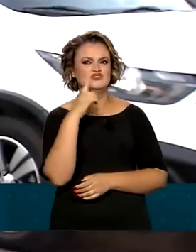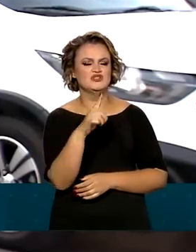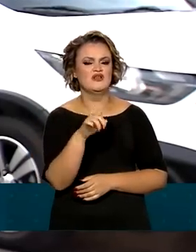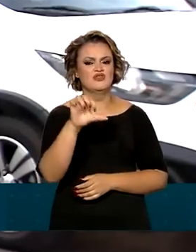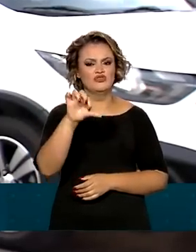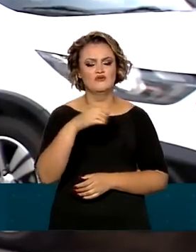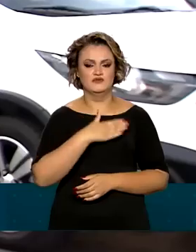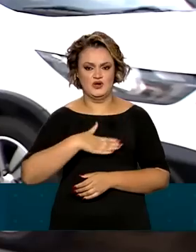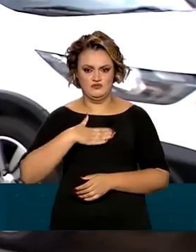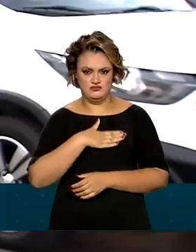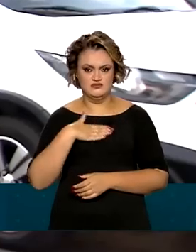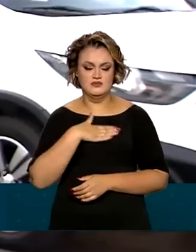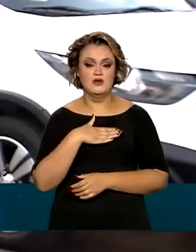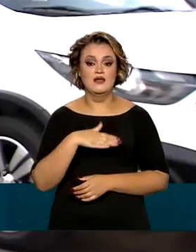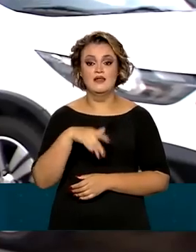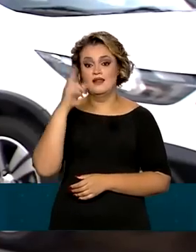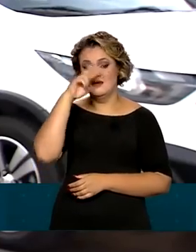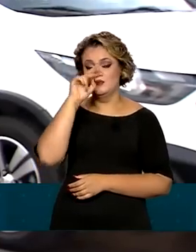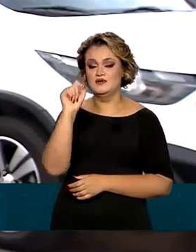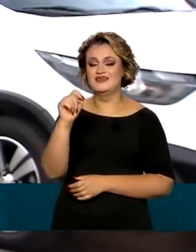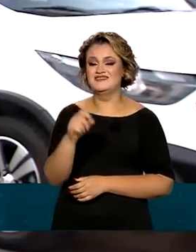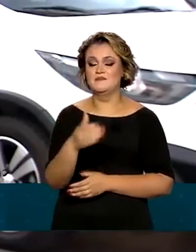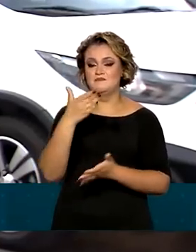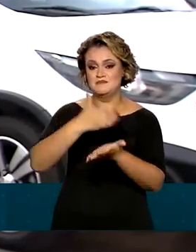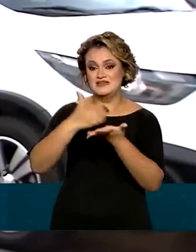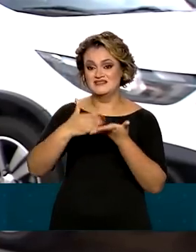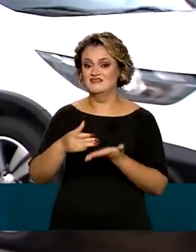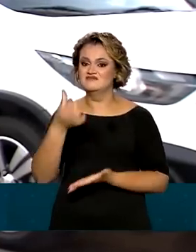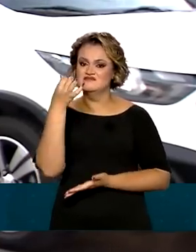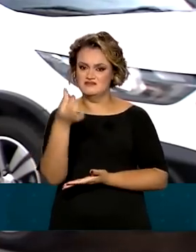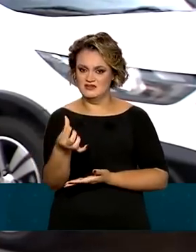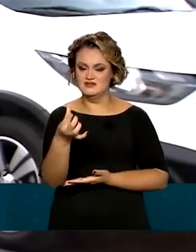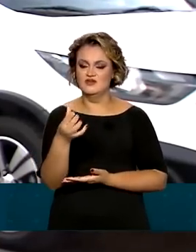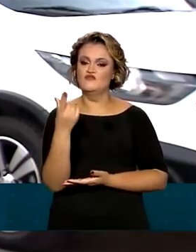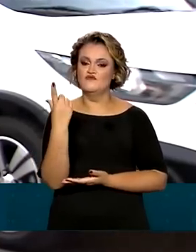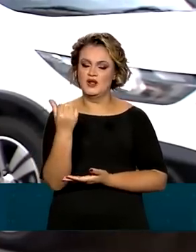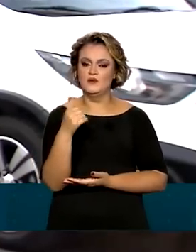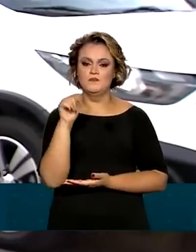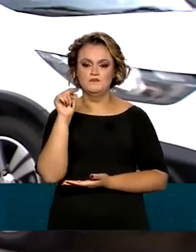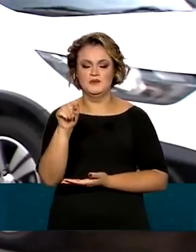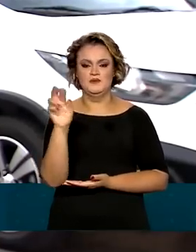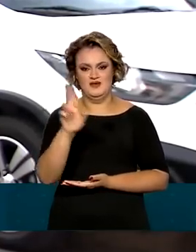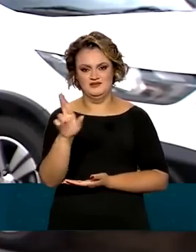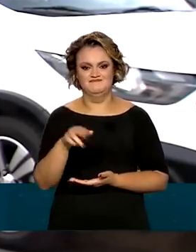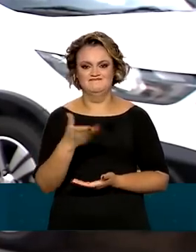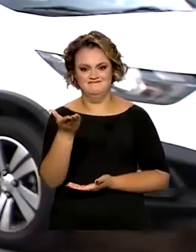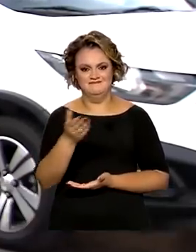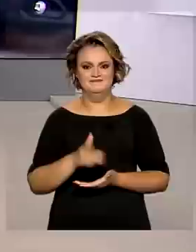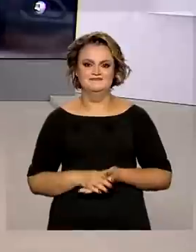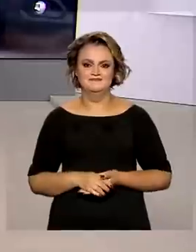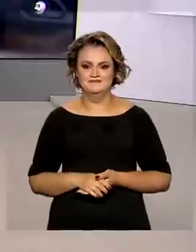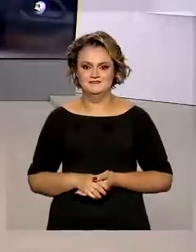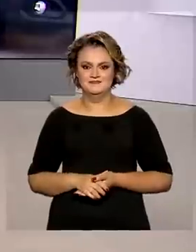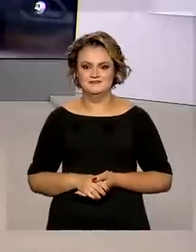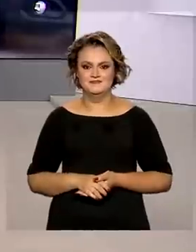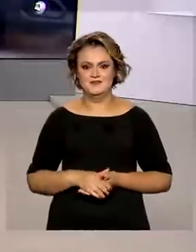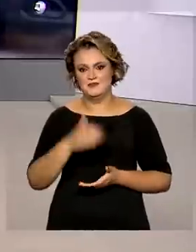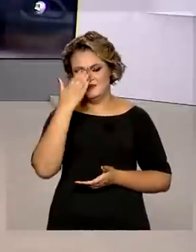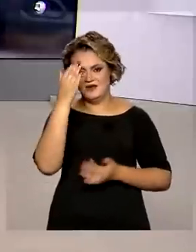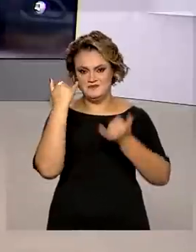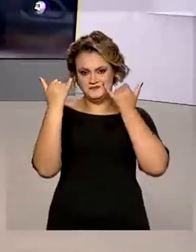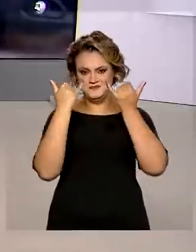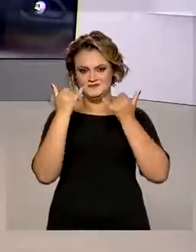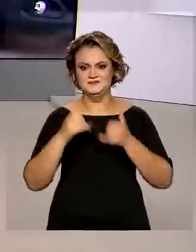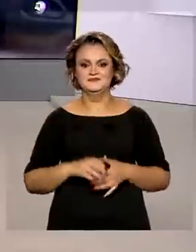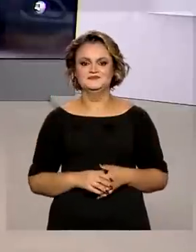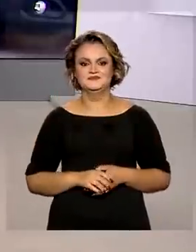9 de agosto, lembrando que serão seis parcelas mensais no valor de R$.000. Eu volto com você. Tá certo, Glauco. Muito